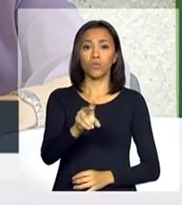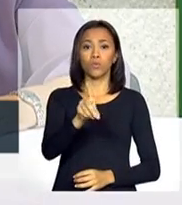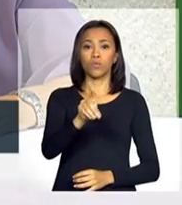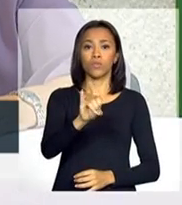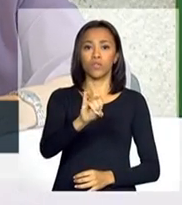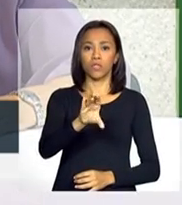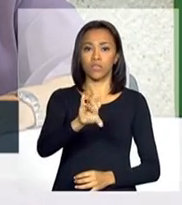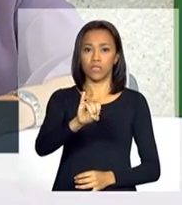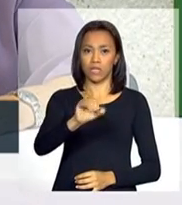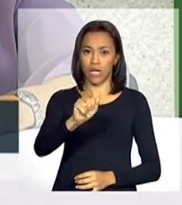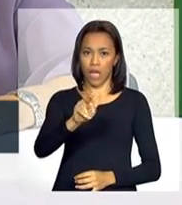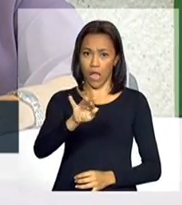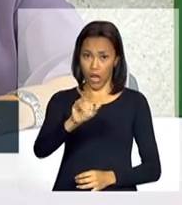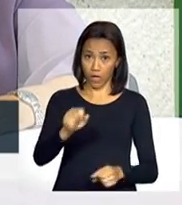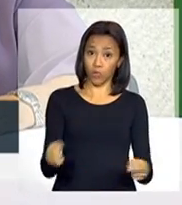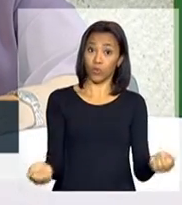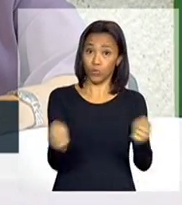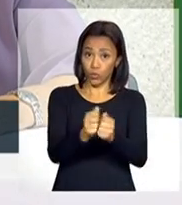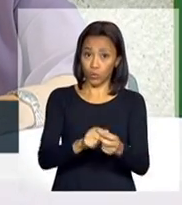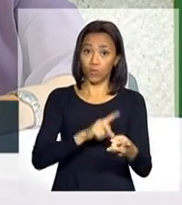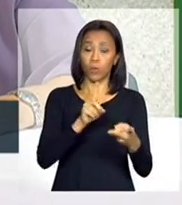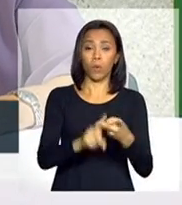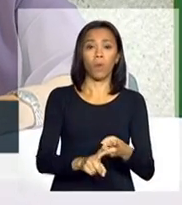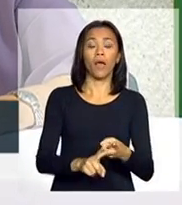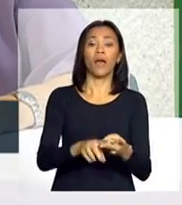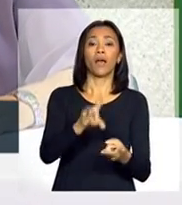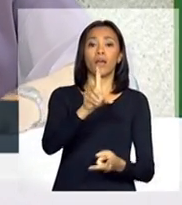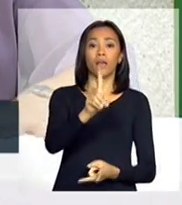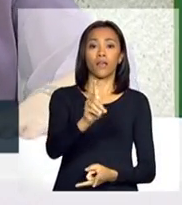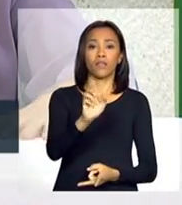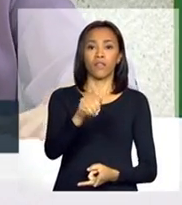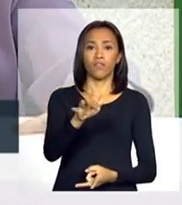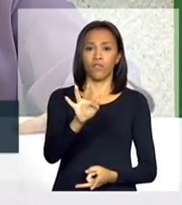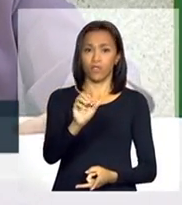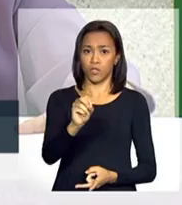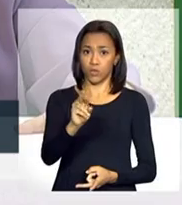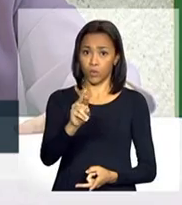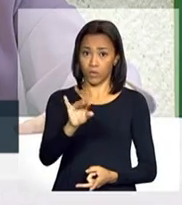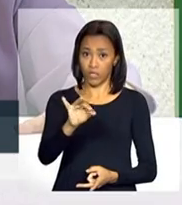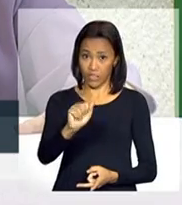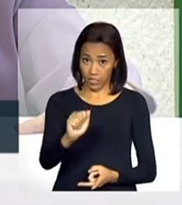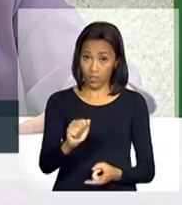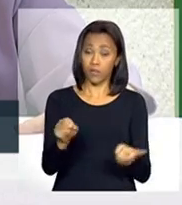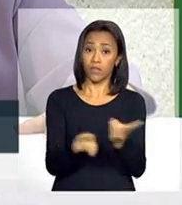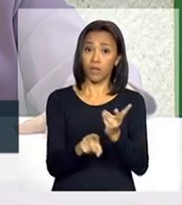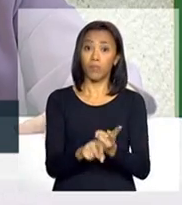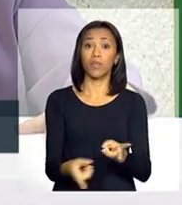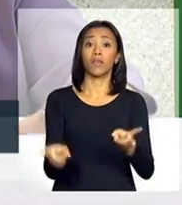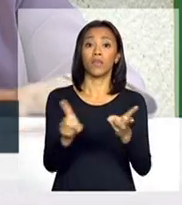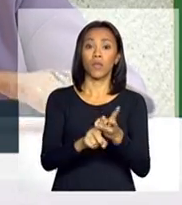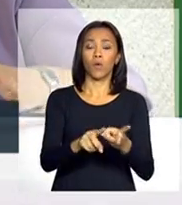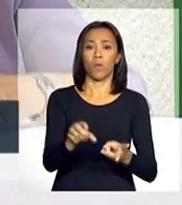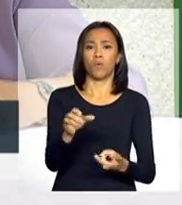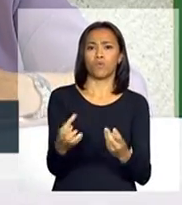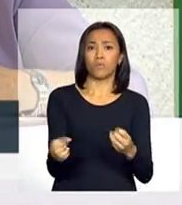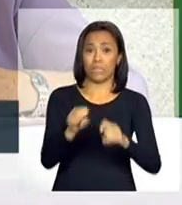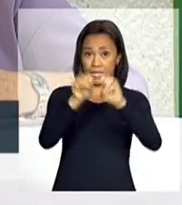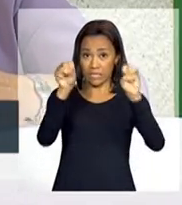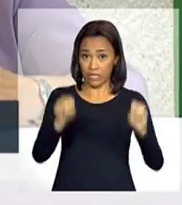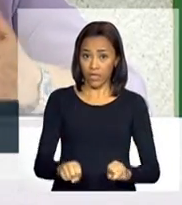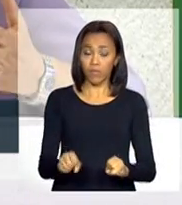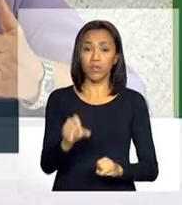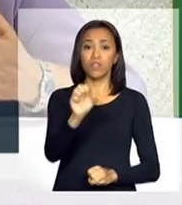defensoria pública e o sistema de segurança pública, num